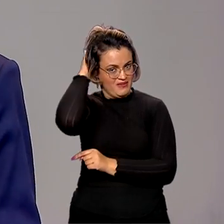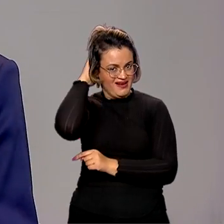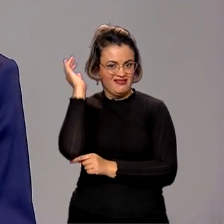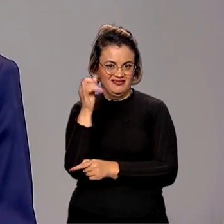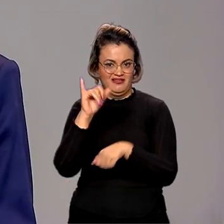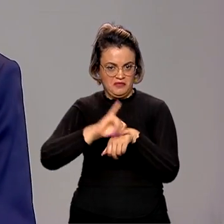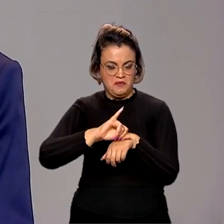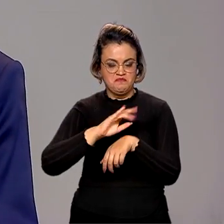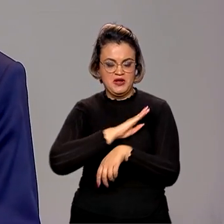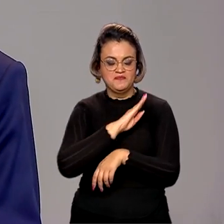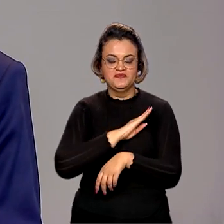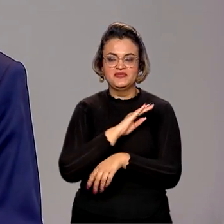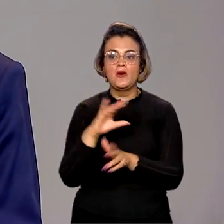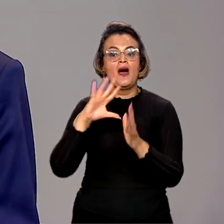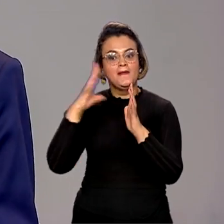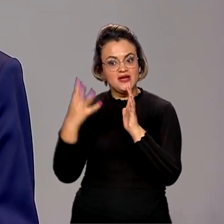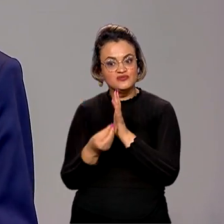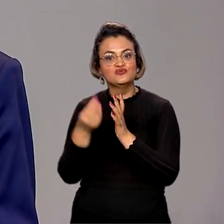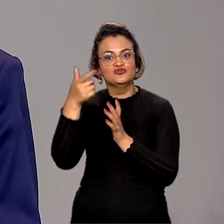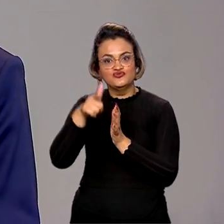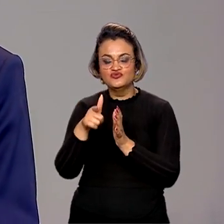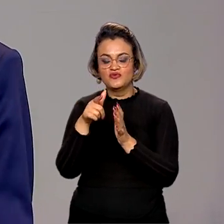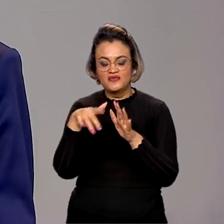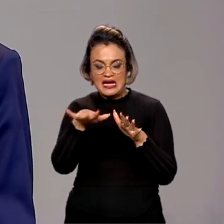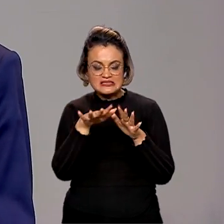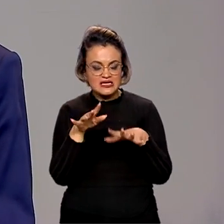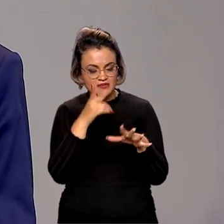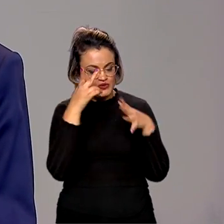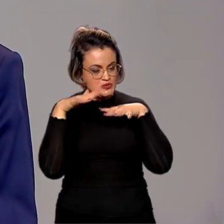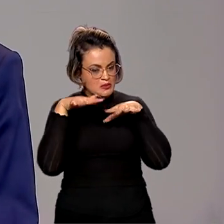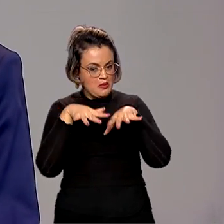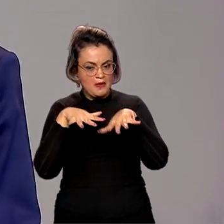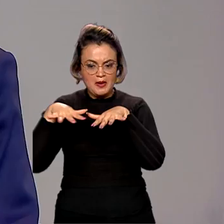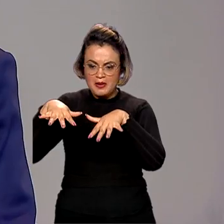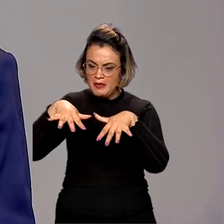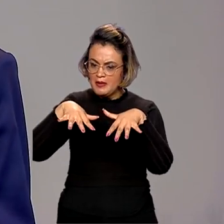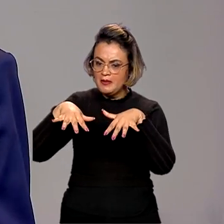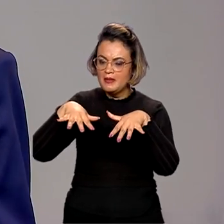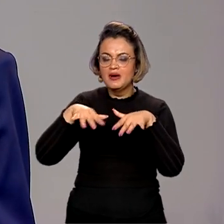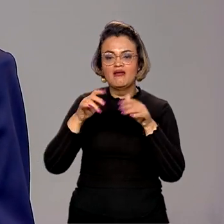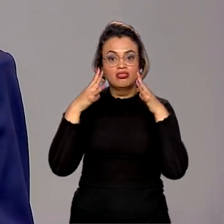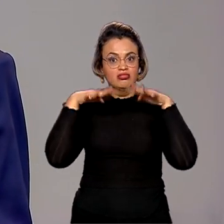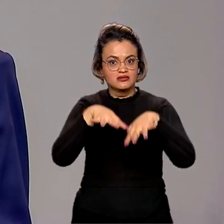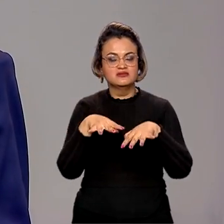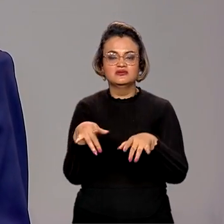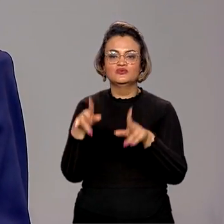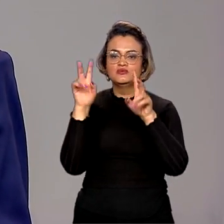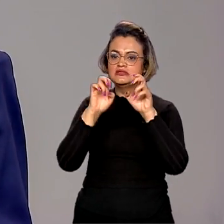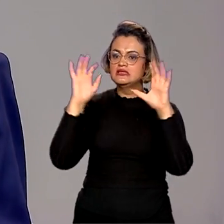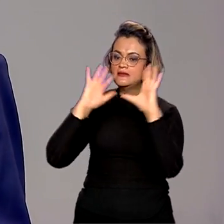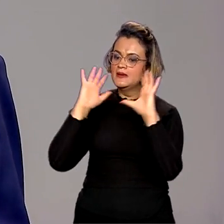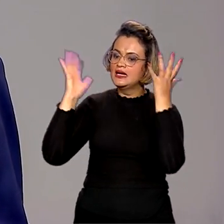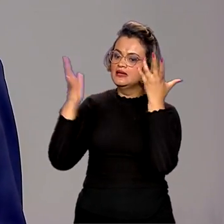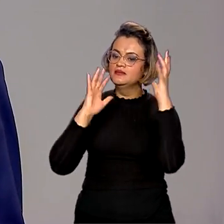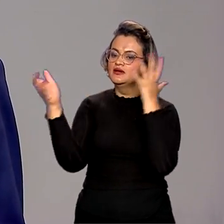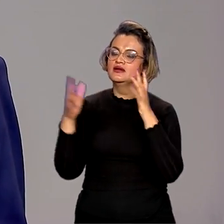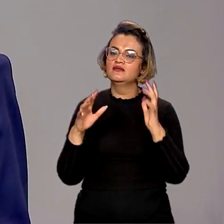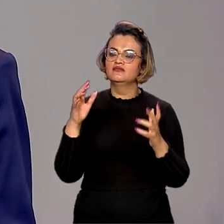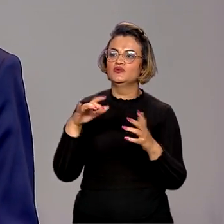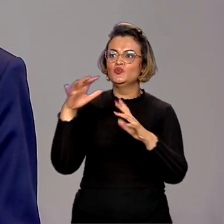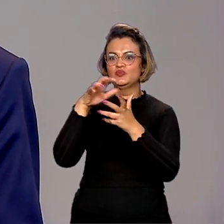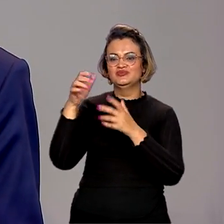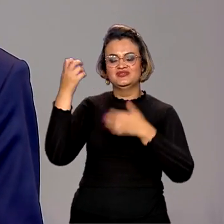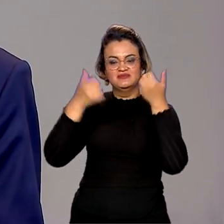seja, a Amazônia vai estar recebendo aí esse evento que trata aí de toda a questão climática, mundialmente falando.